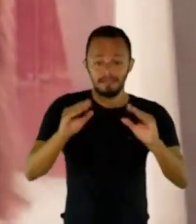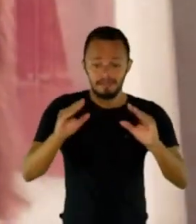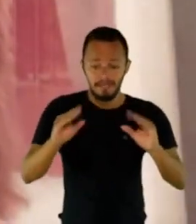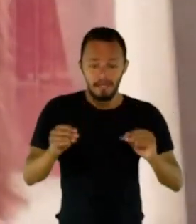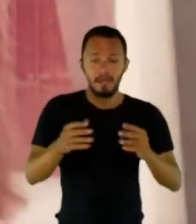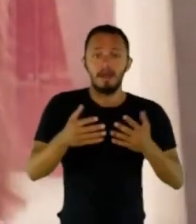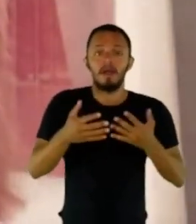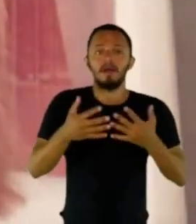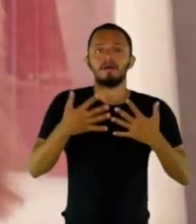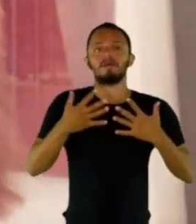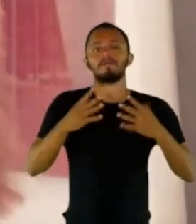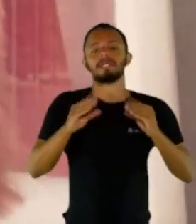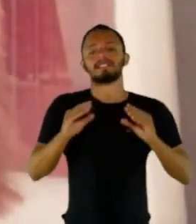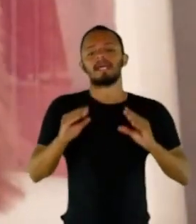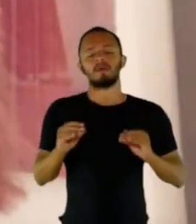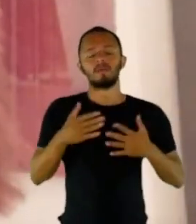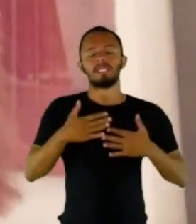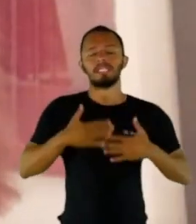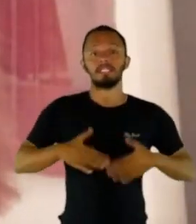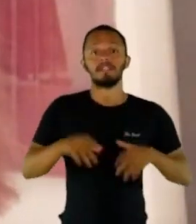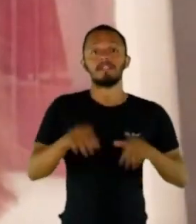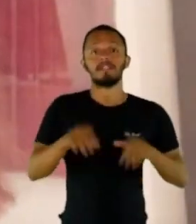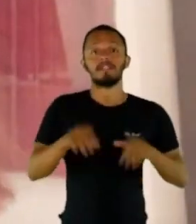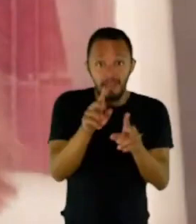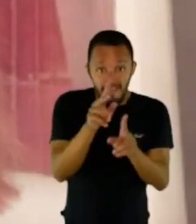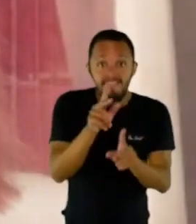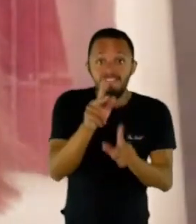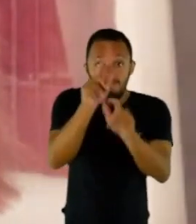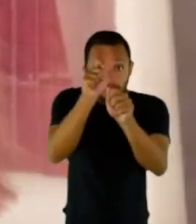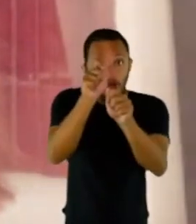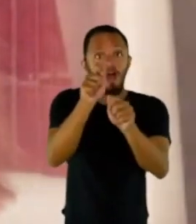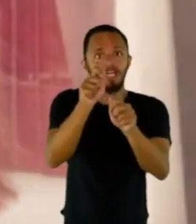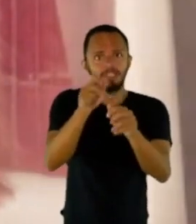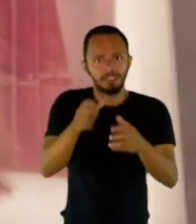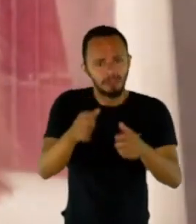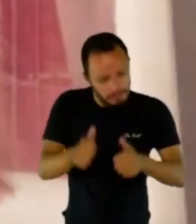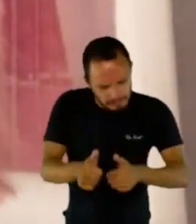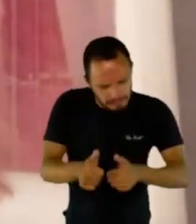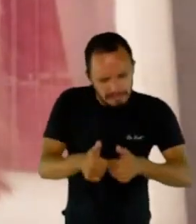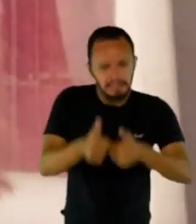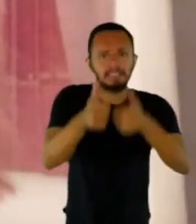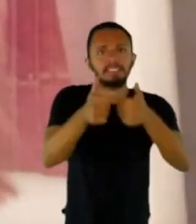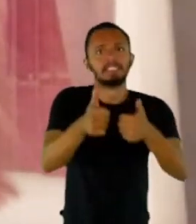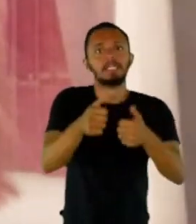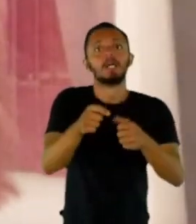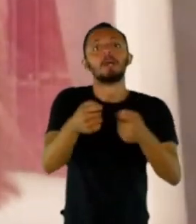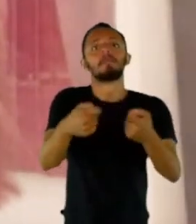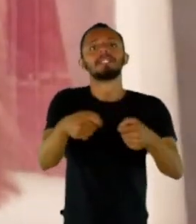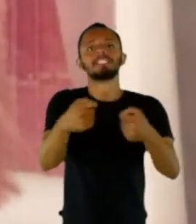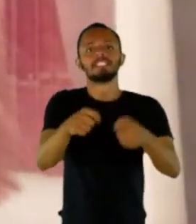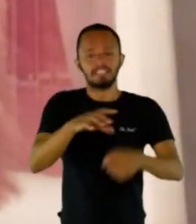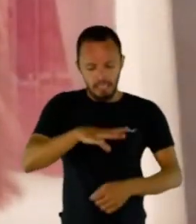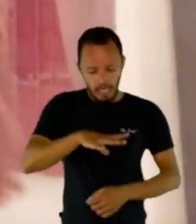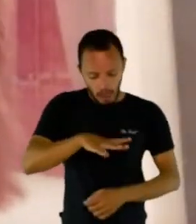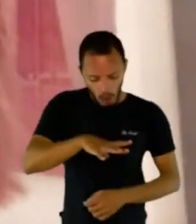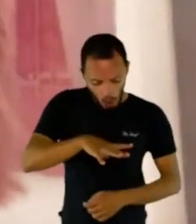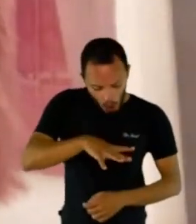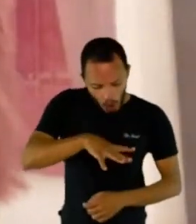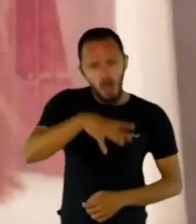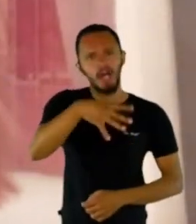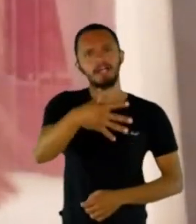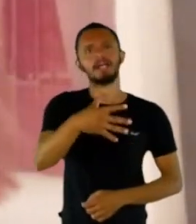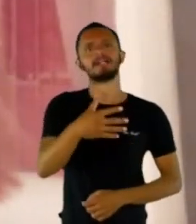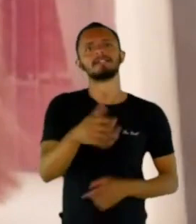e... Ser forte, né? A mulher, eu acho que a gente precisa de muita coragem e tentar